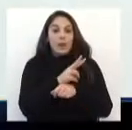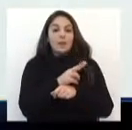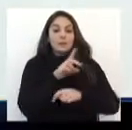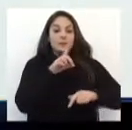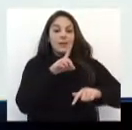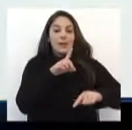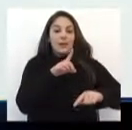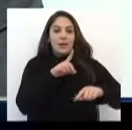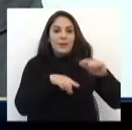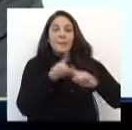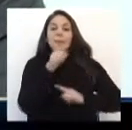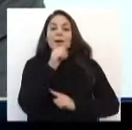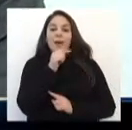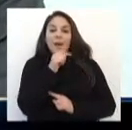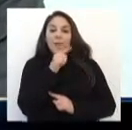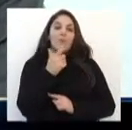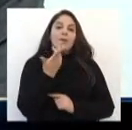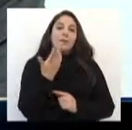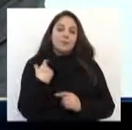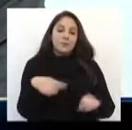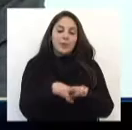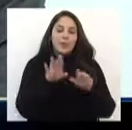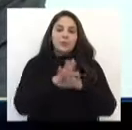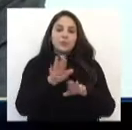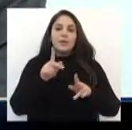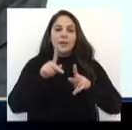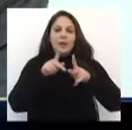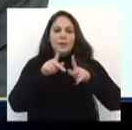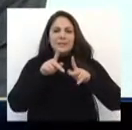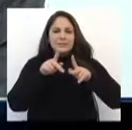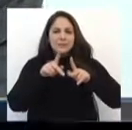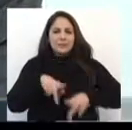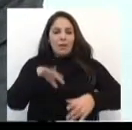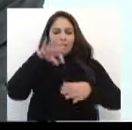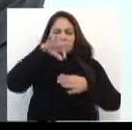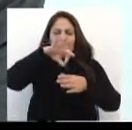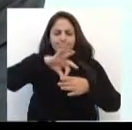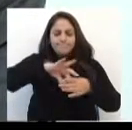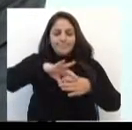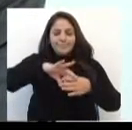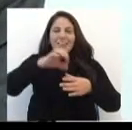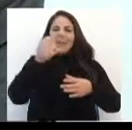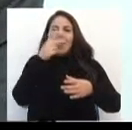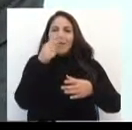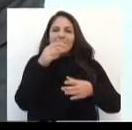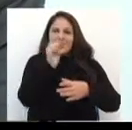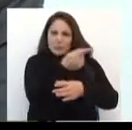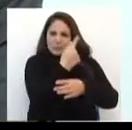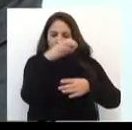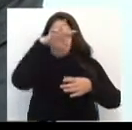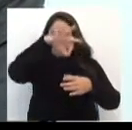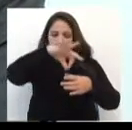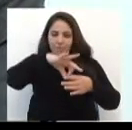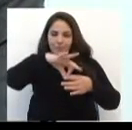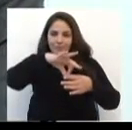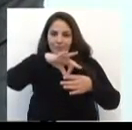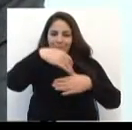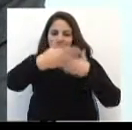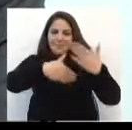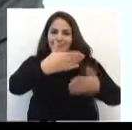recursos hídricos. Ajudar as pessoas a essa sementinha da sustentabilidade se desenvolver, né?